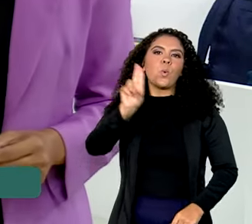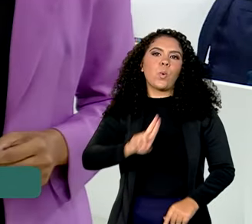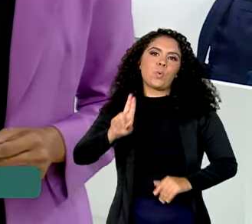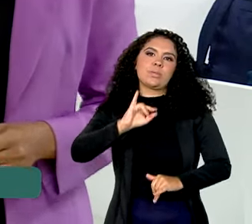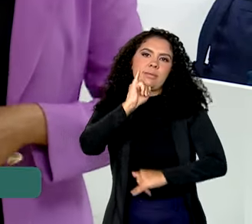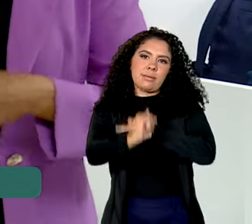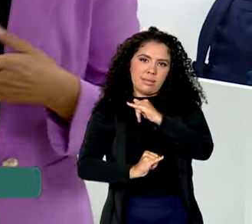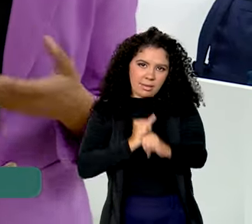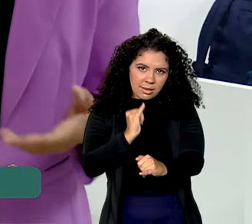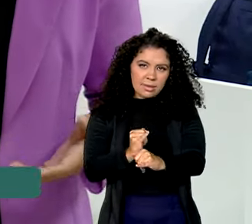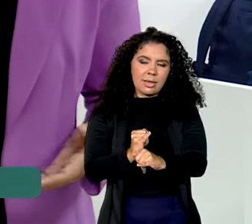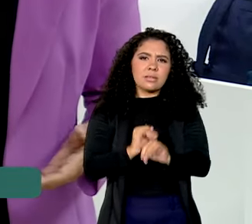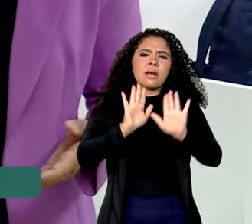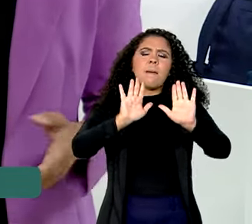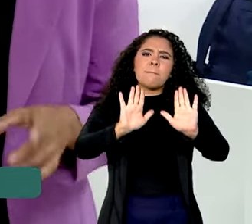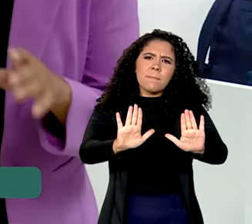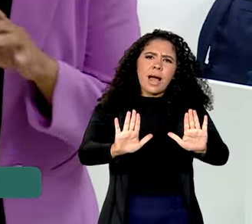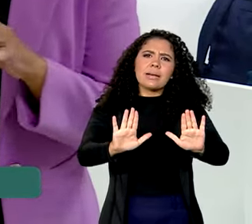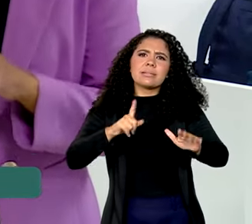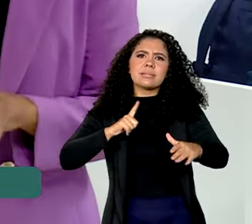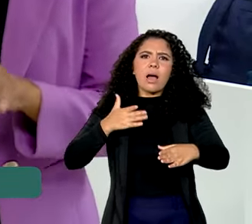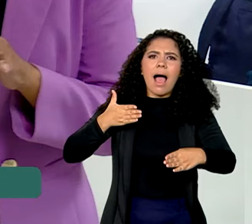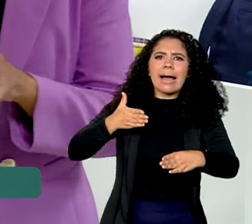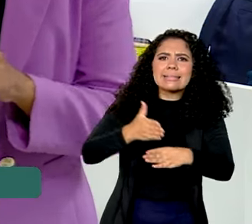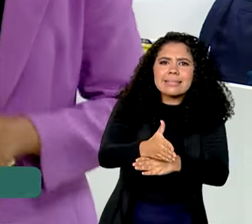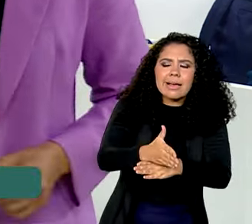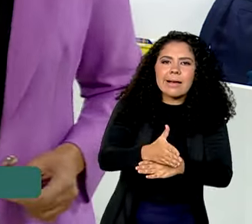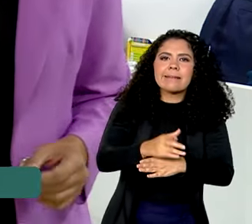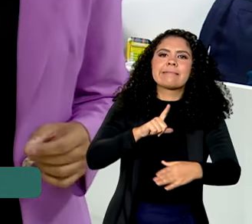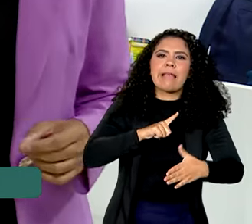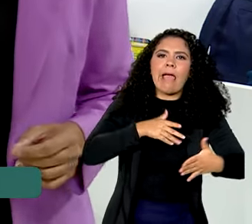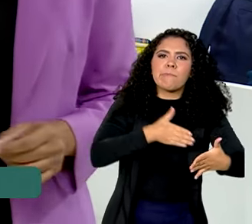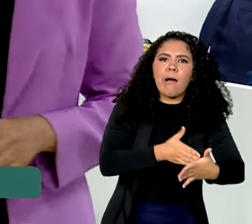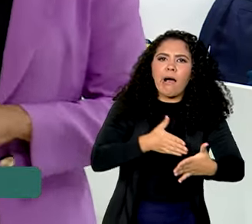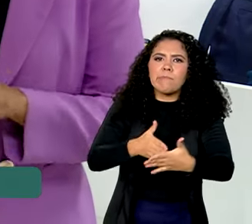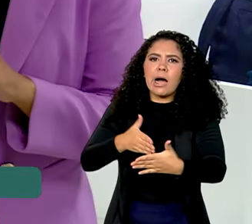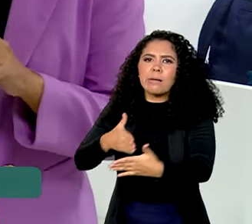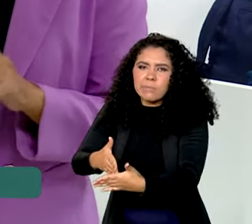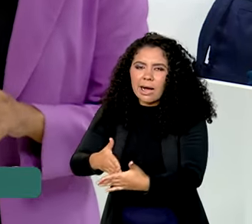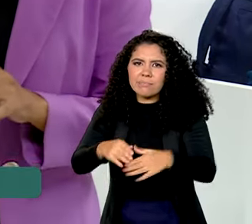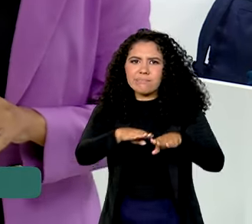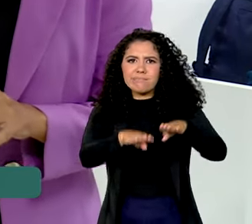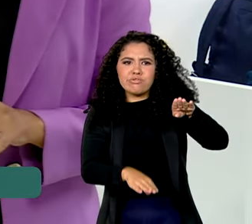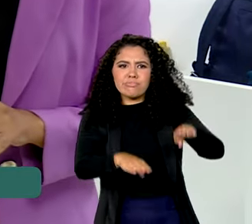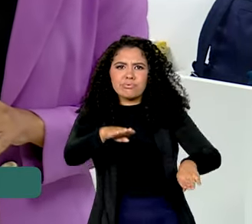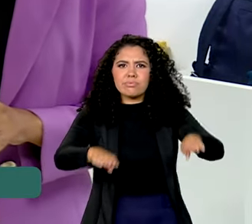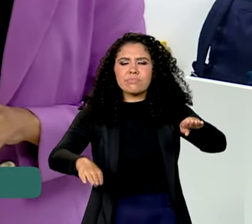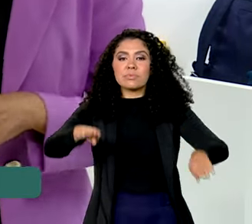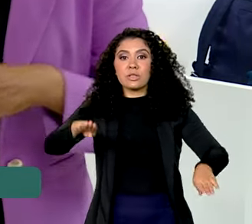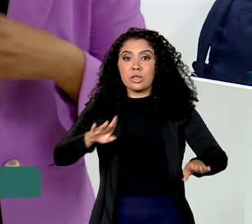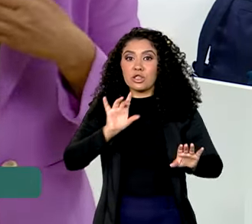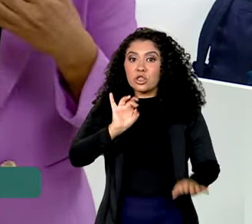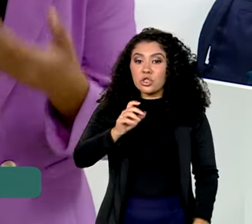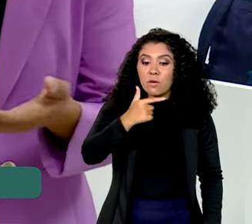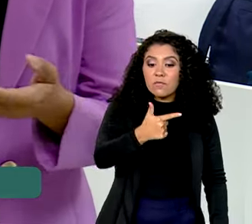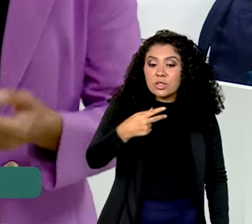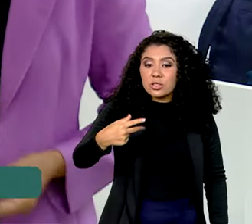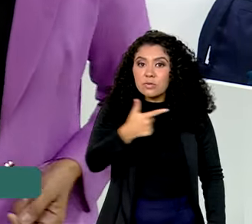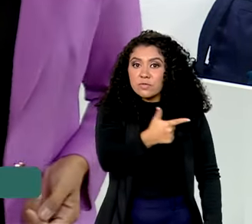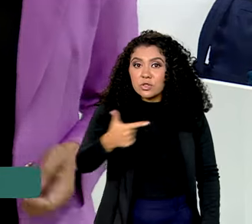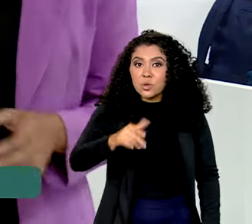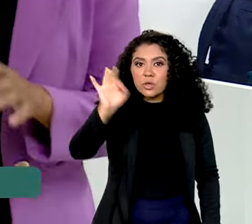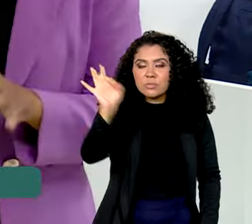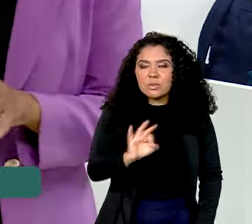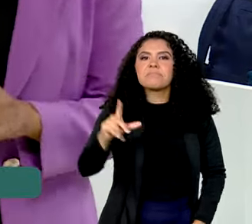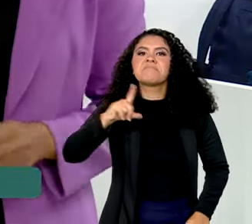internet. Mas os níveis de acesso ainda são muito desiguais e apenas 22% têm boas